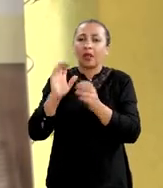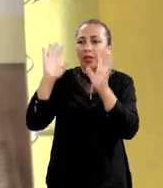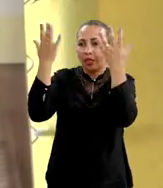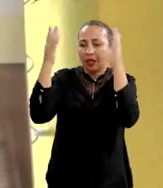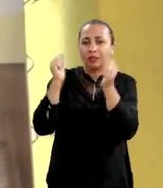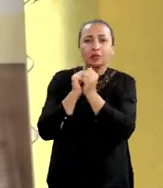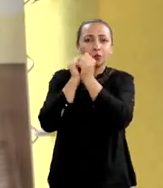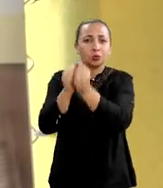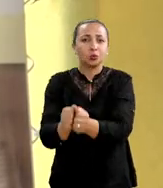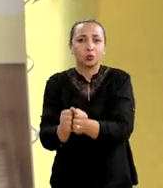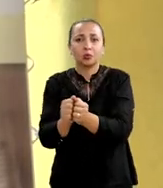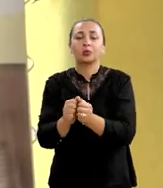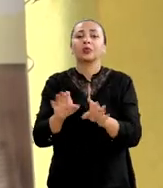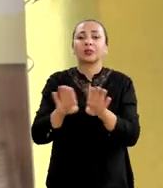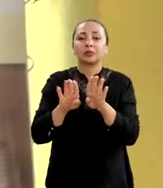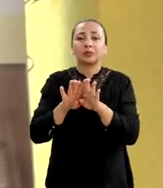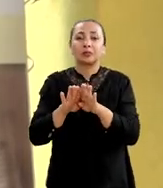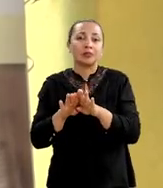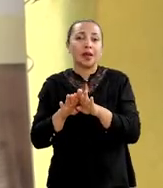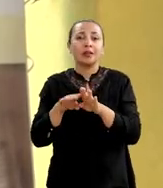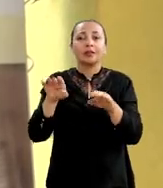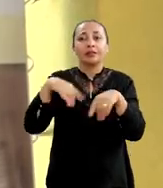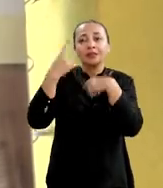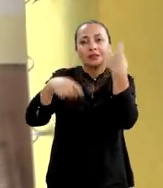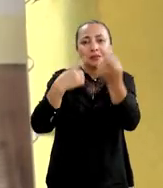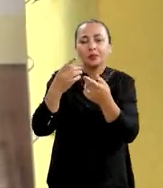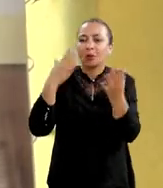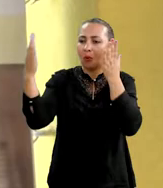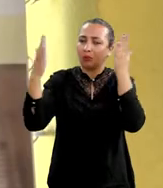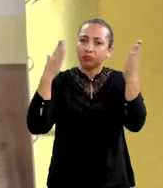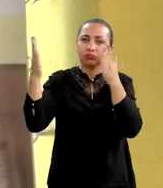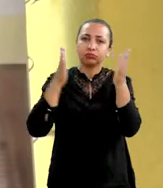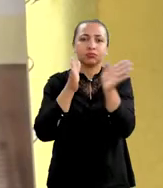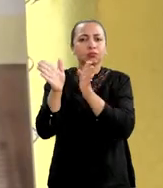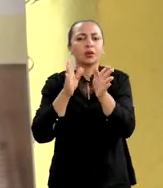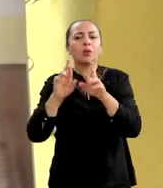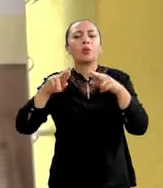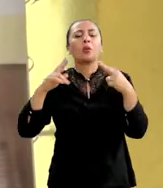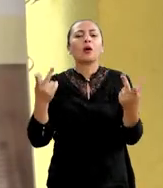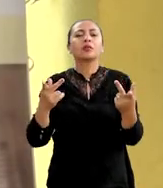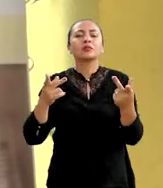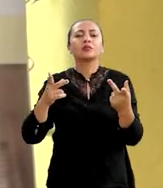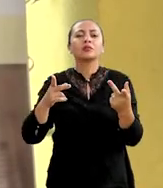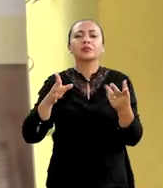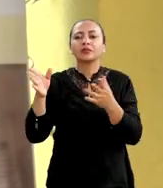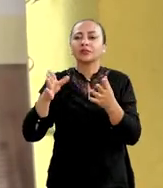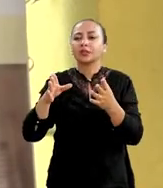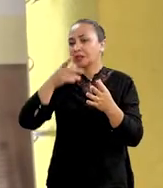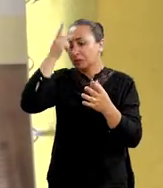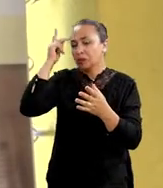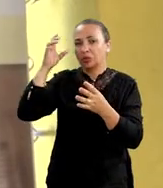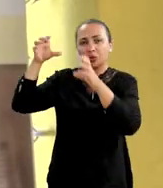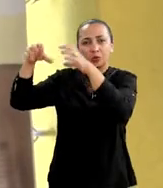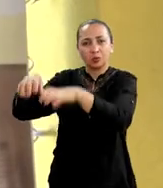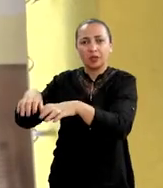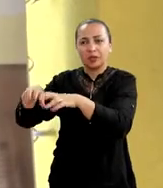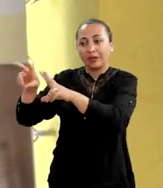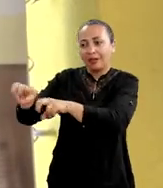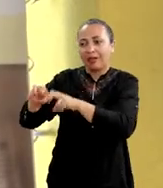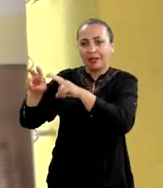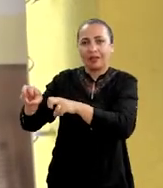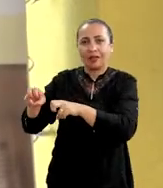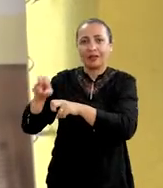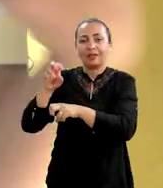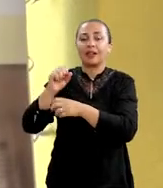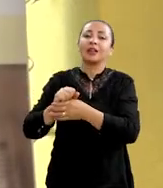analisar isso junto a eles e quem sabe, posteriormente, fazer um comparativo entre qual a diferença de um público de assentamento de